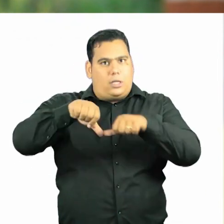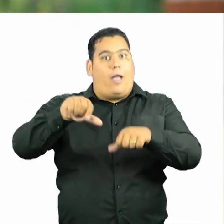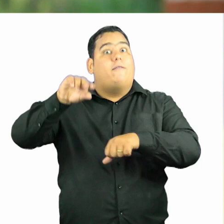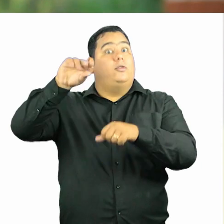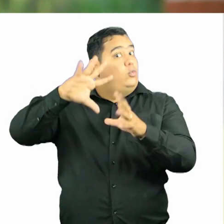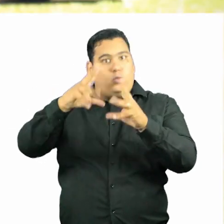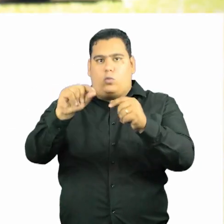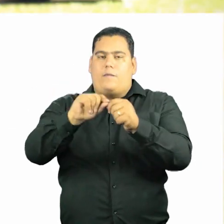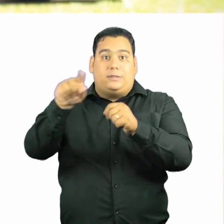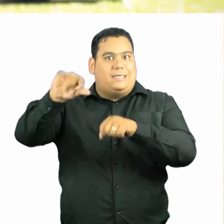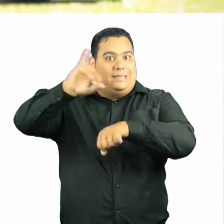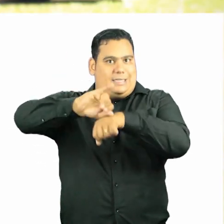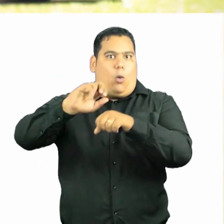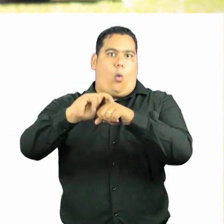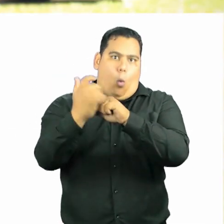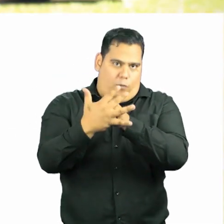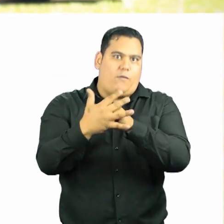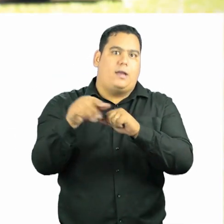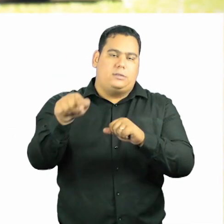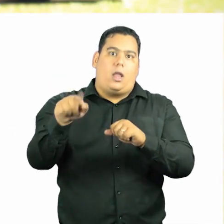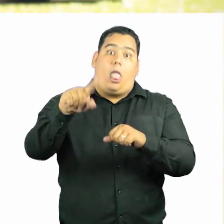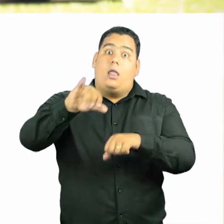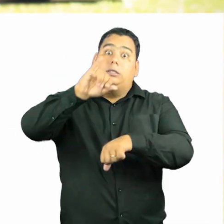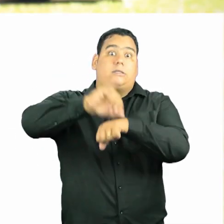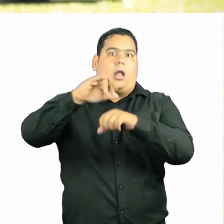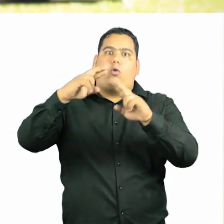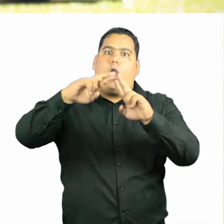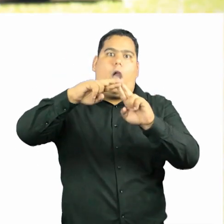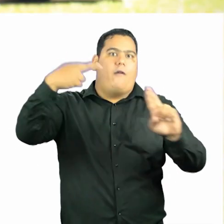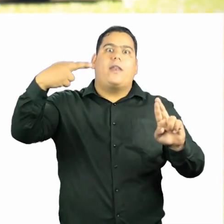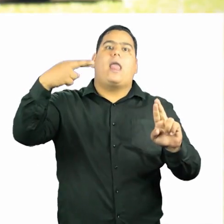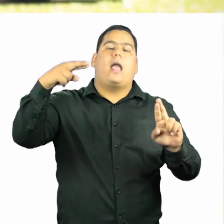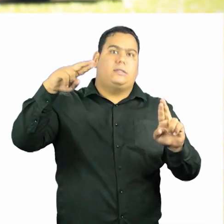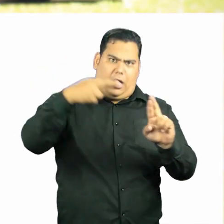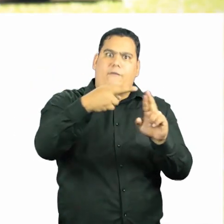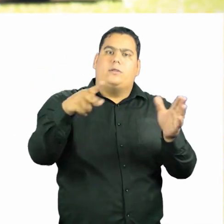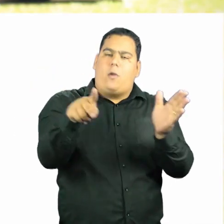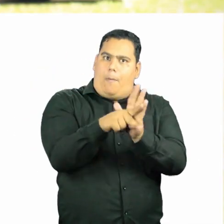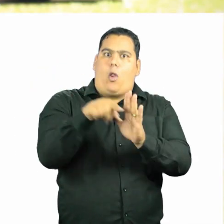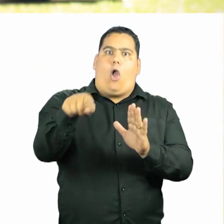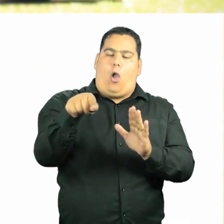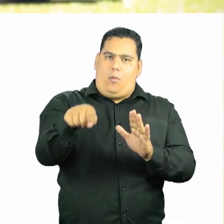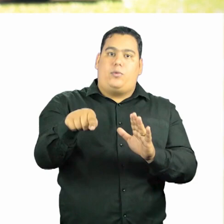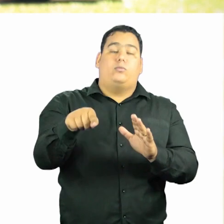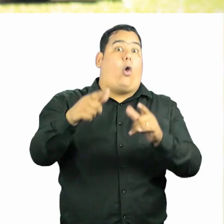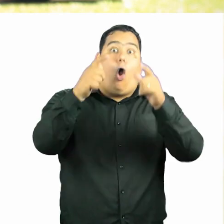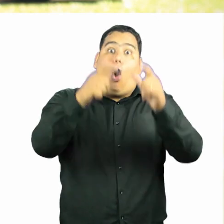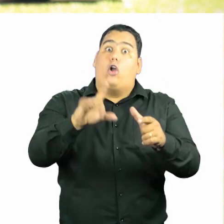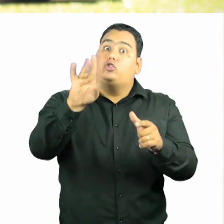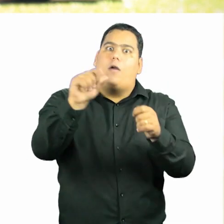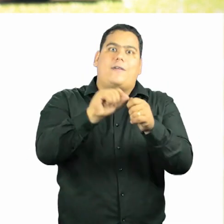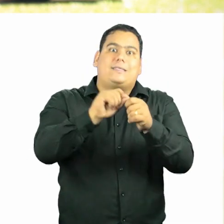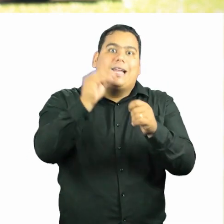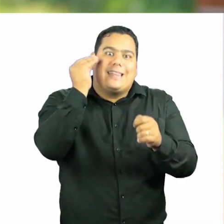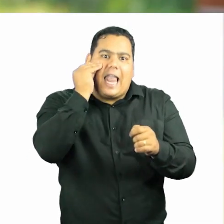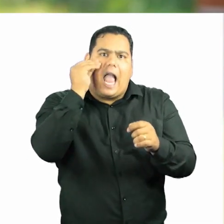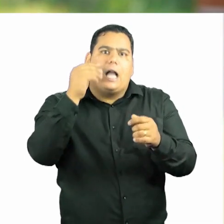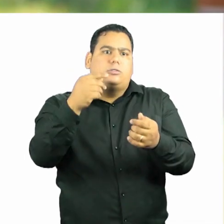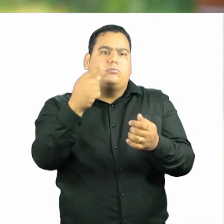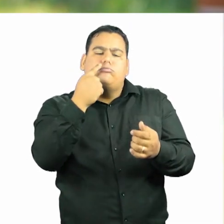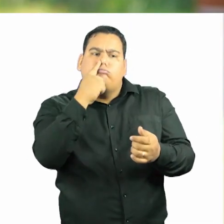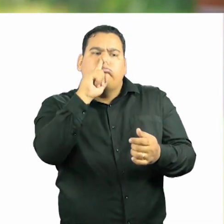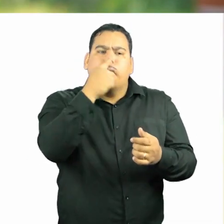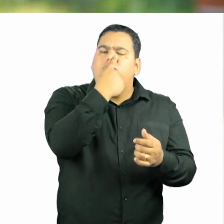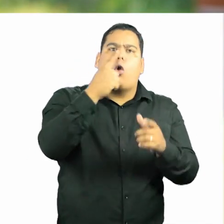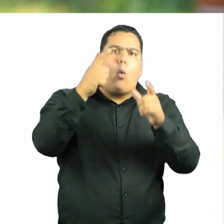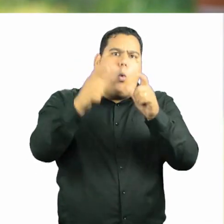central do Covid, que era um centro de referência do Covid que a chamava de Santa Maria, onde só se fazia teste nesse local. Eu